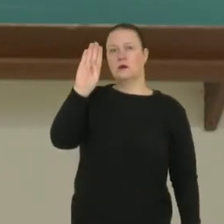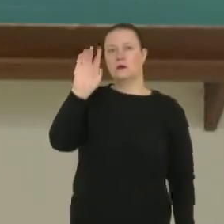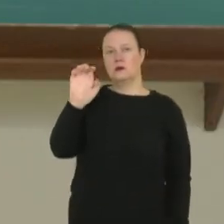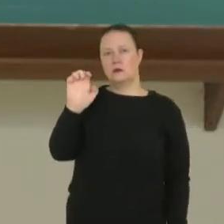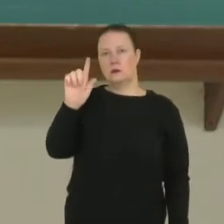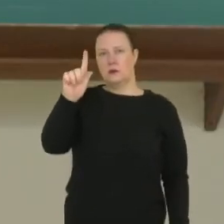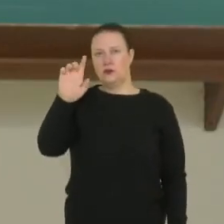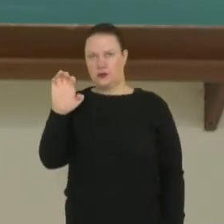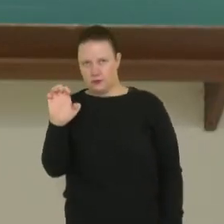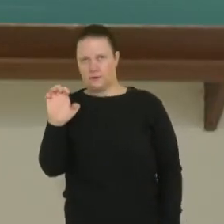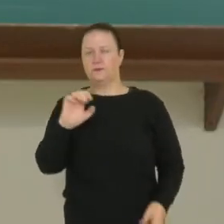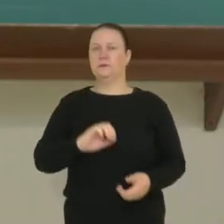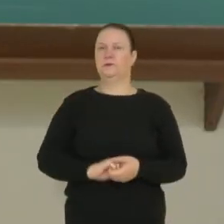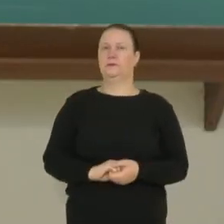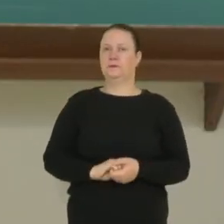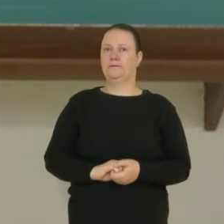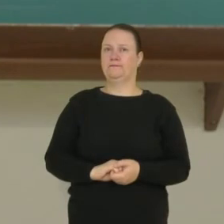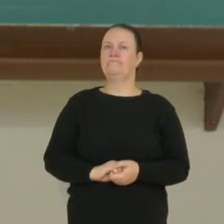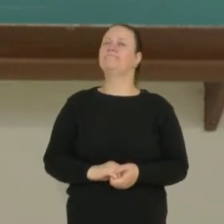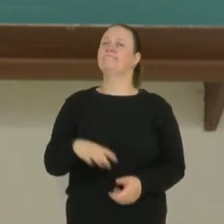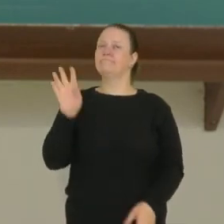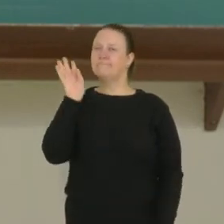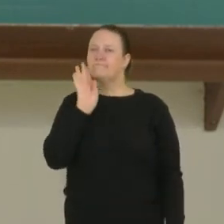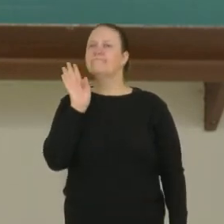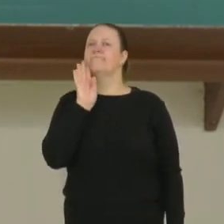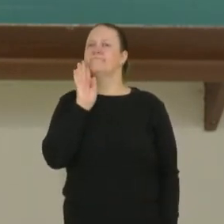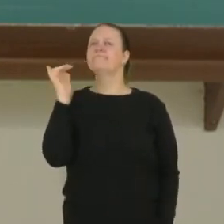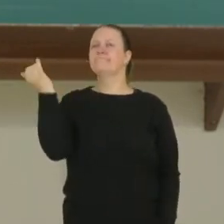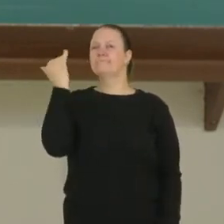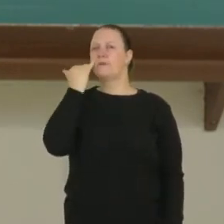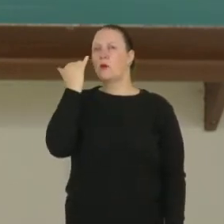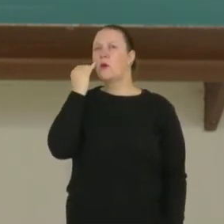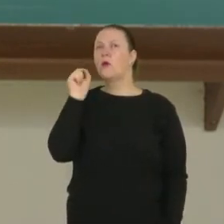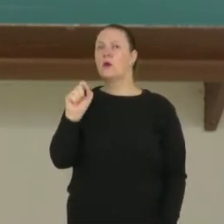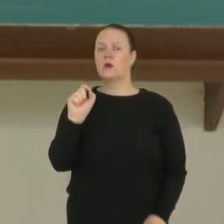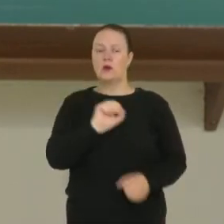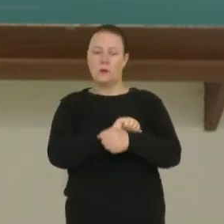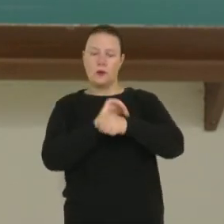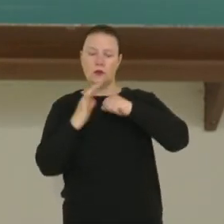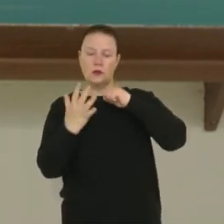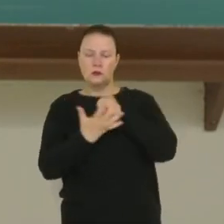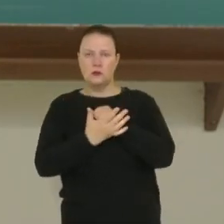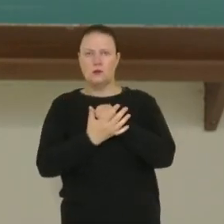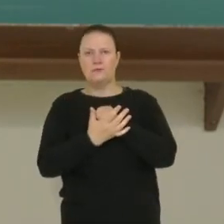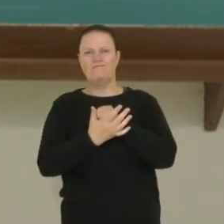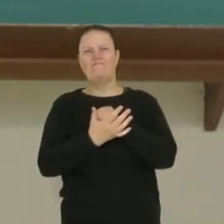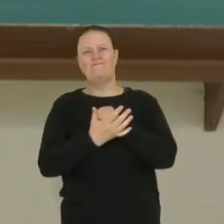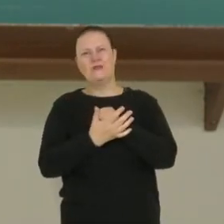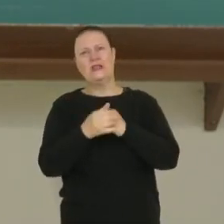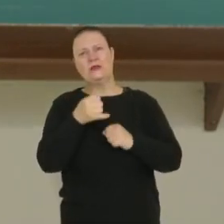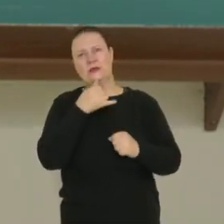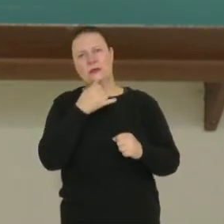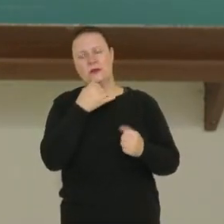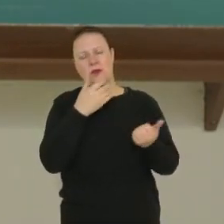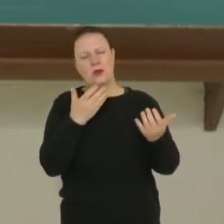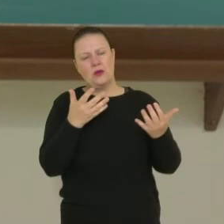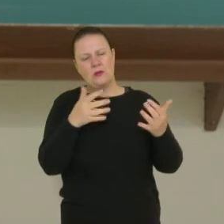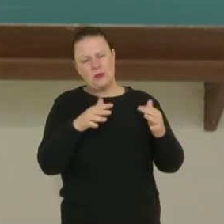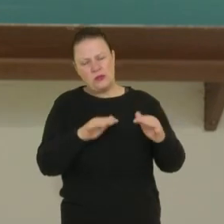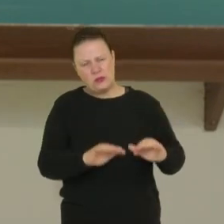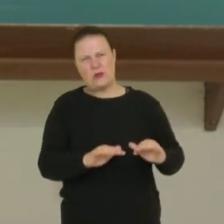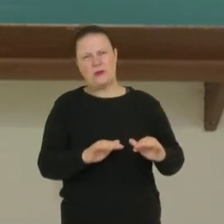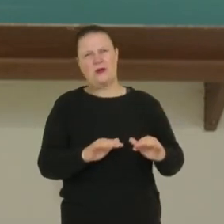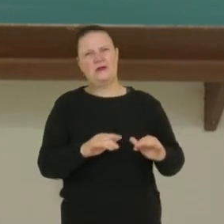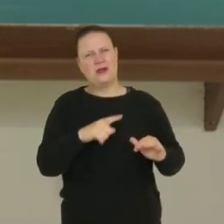Geografia e Estatística. Veja que legal, né? Então, mesmo com a pandemia, houve uma queda do setor terciário nesse